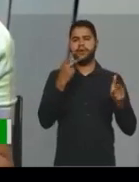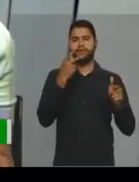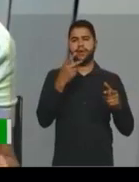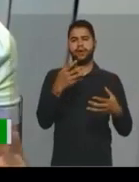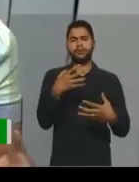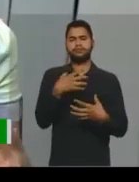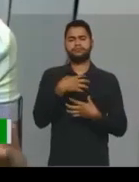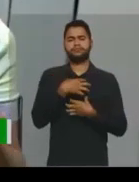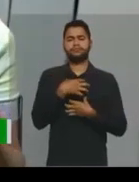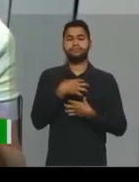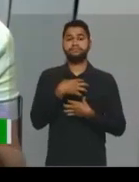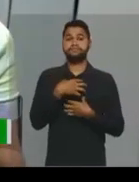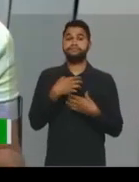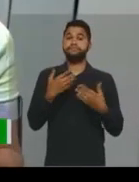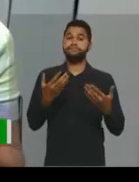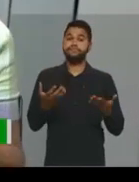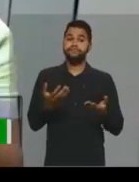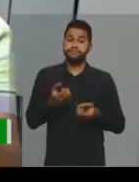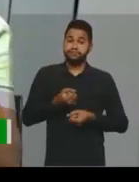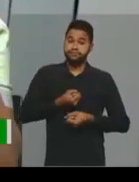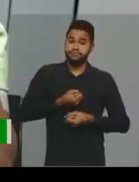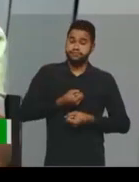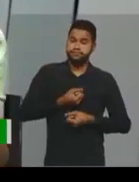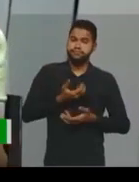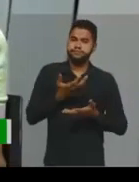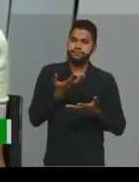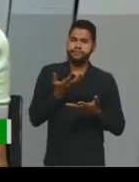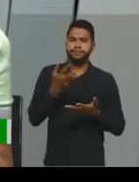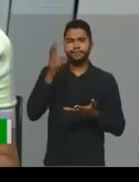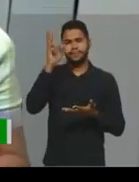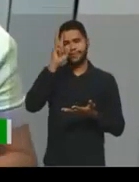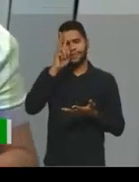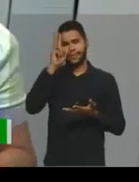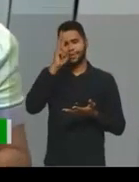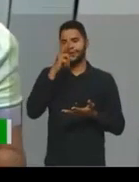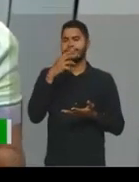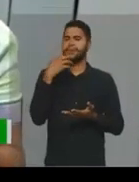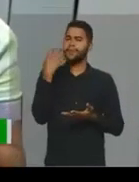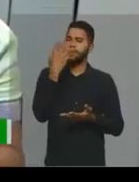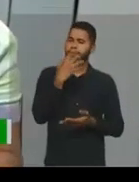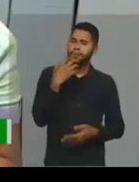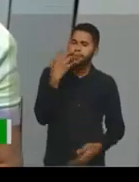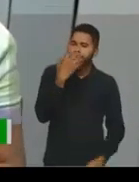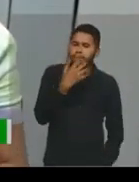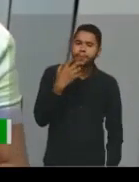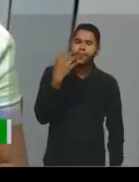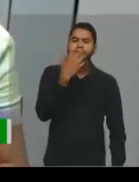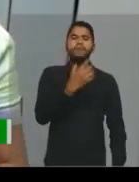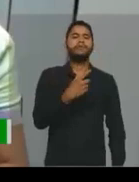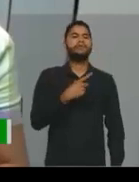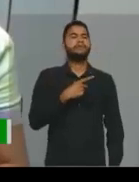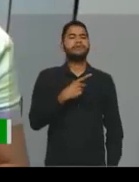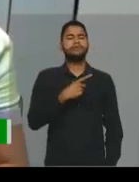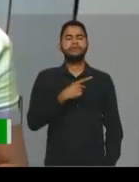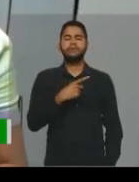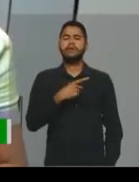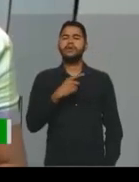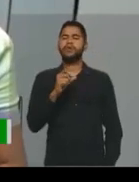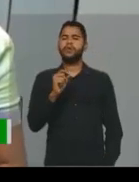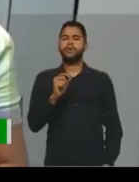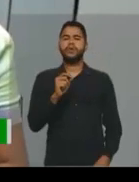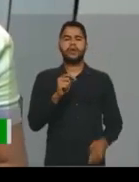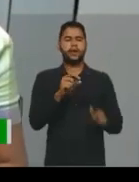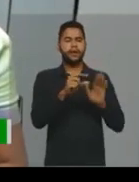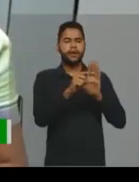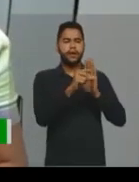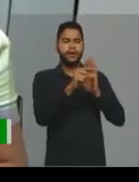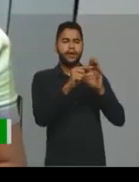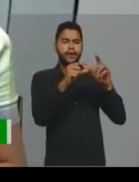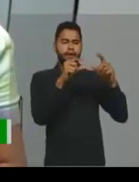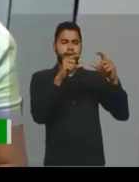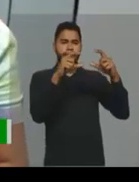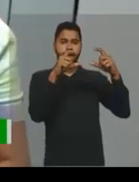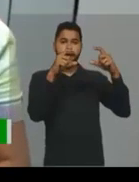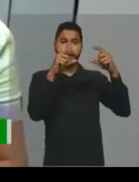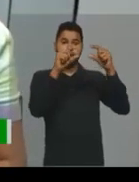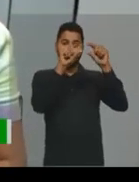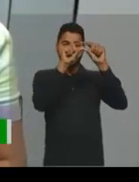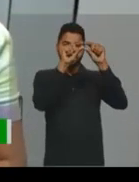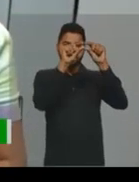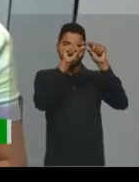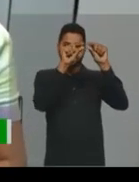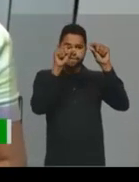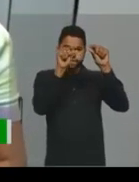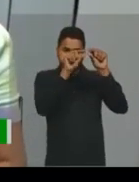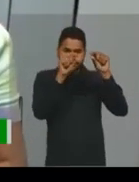sentimentos. Então, um poema, você lembra das músicas, né? Ele tem muito... Então, ele tem versos, estrofes.